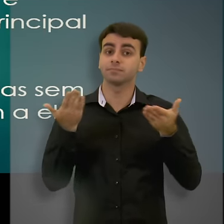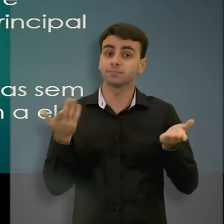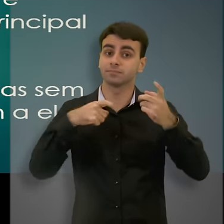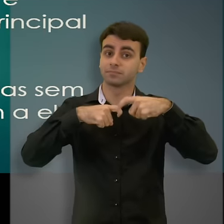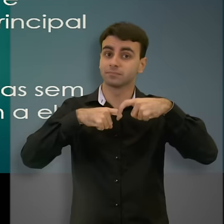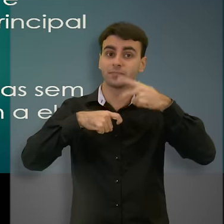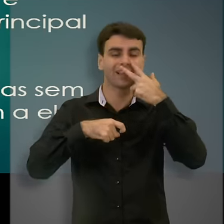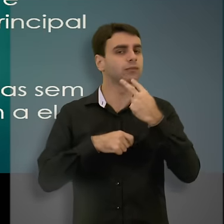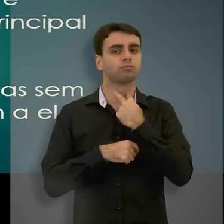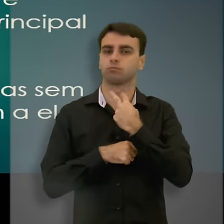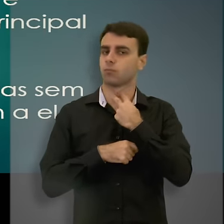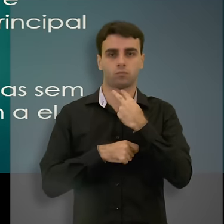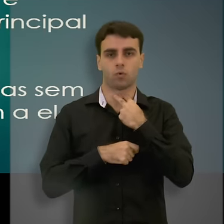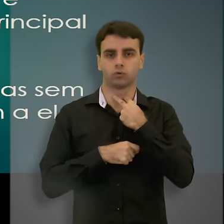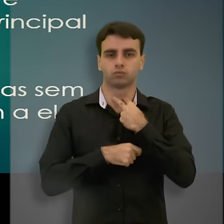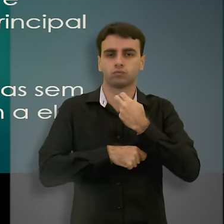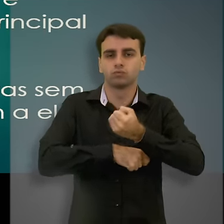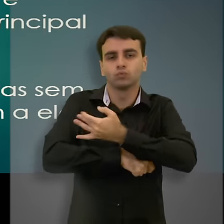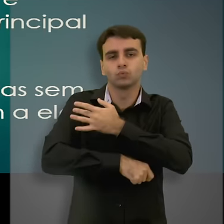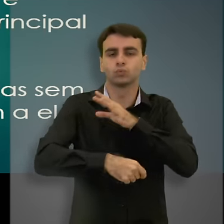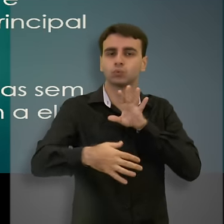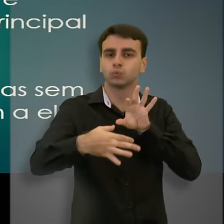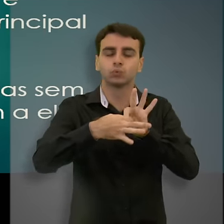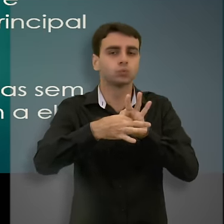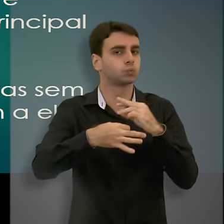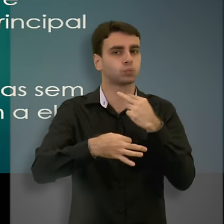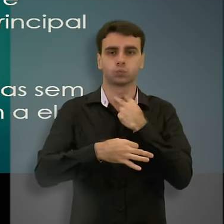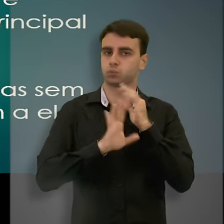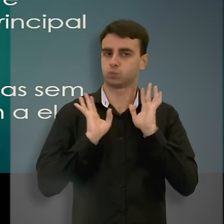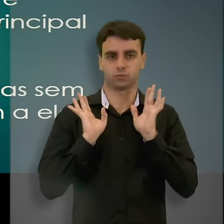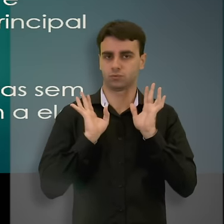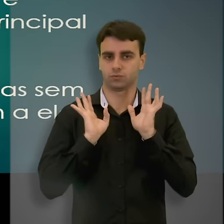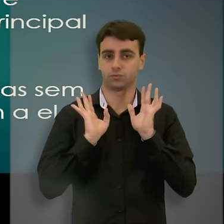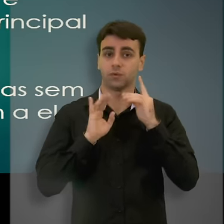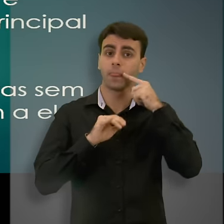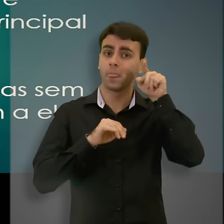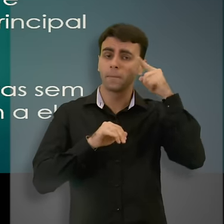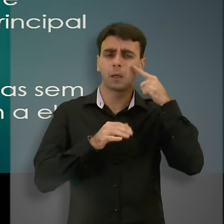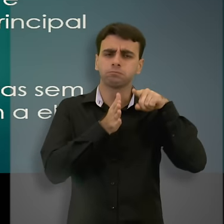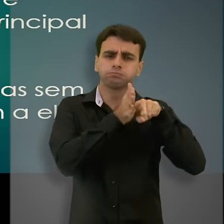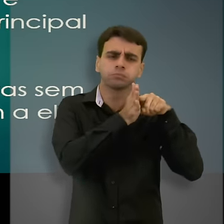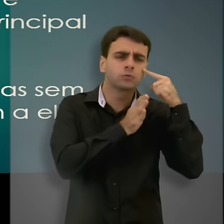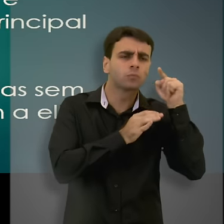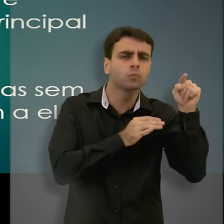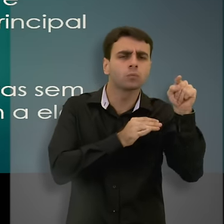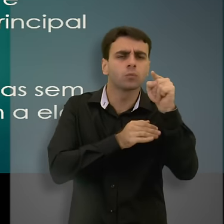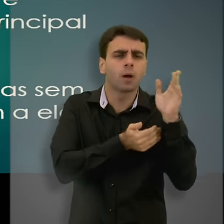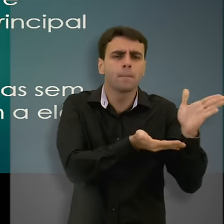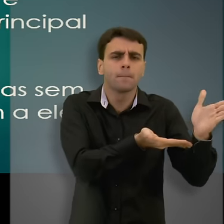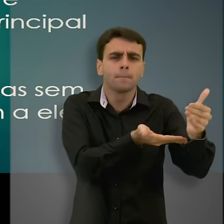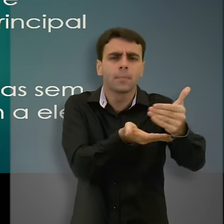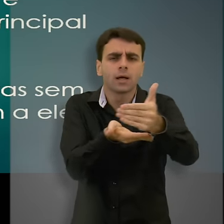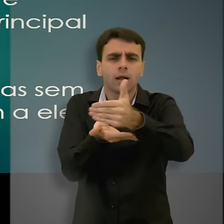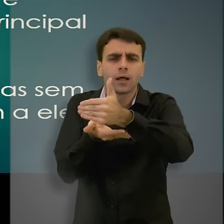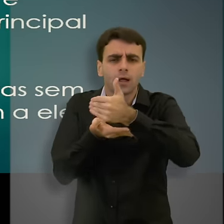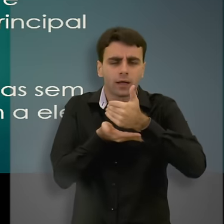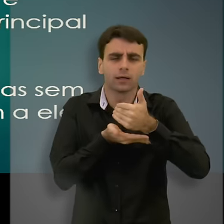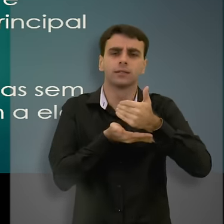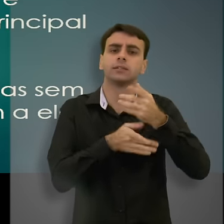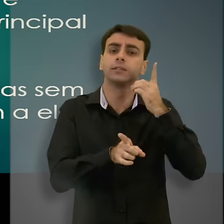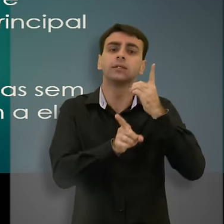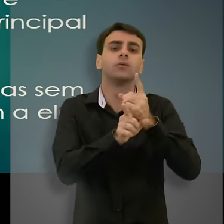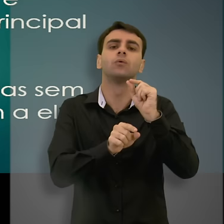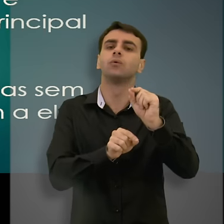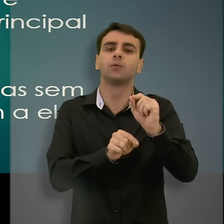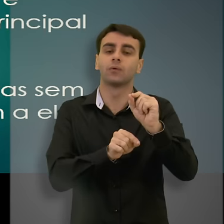Médicos não devem se envolver emocionalmente em suas consultas? Um pesquisador juntou vários dados de vários estudos sobre essas questões